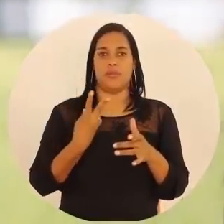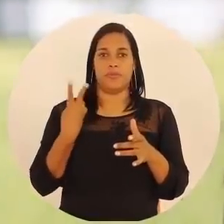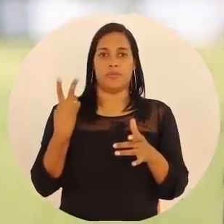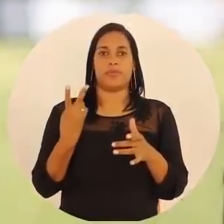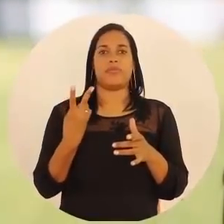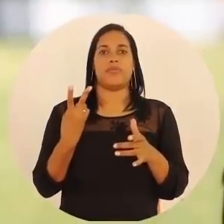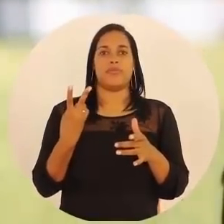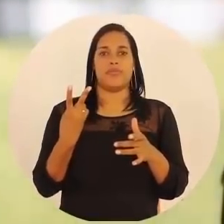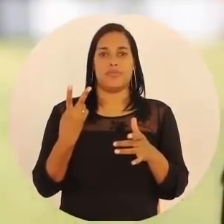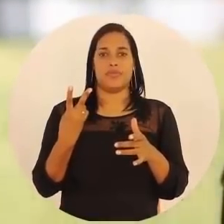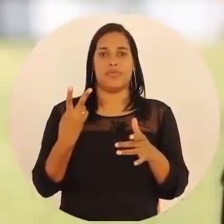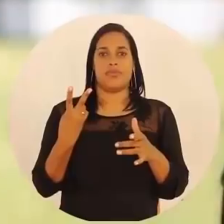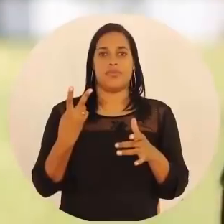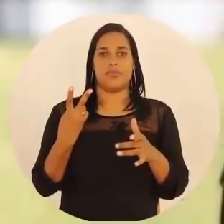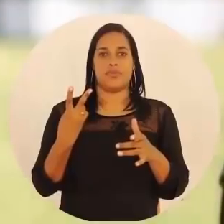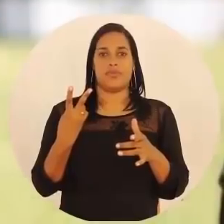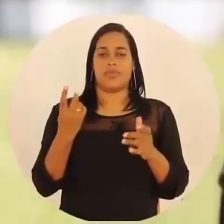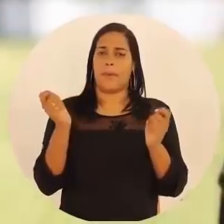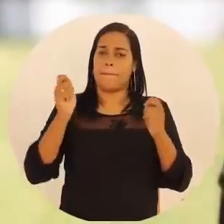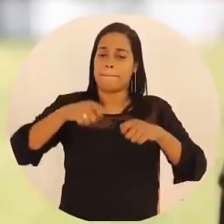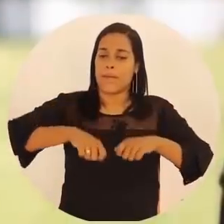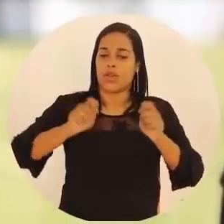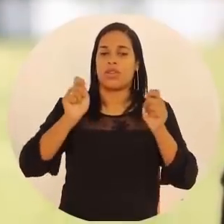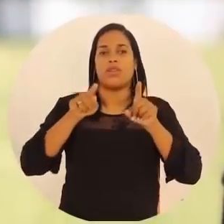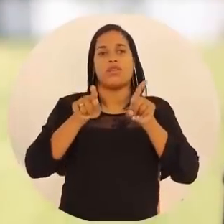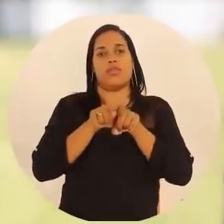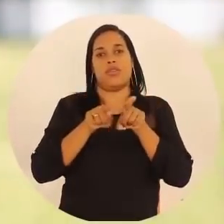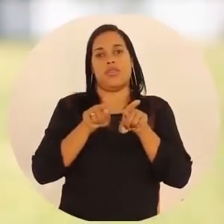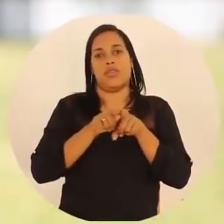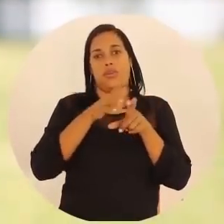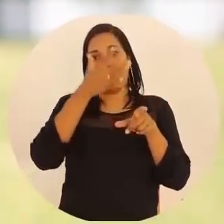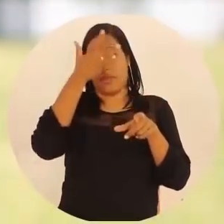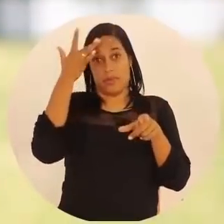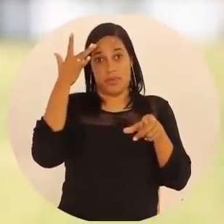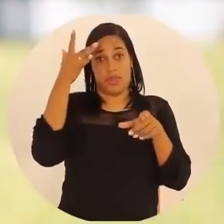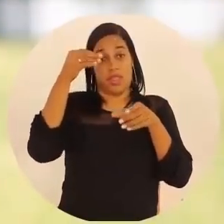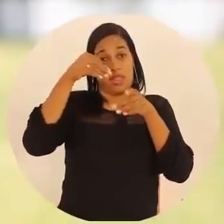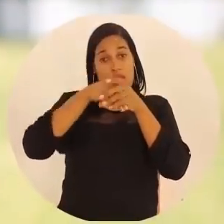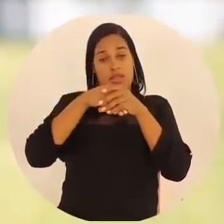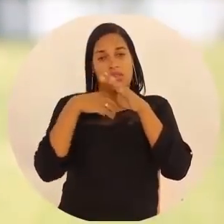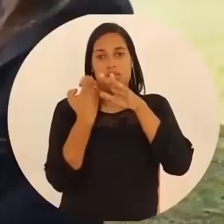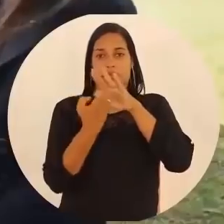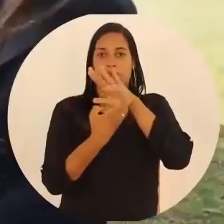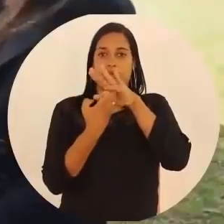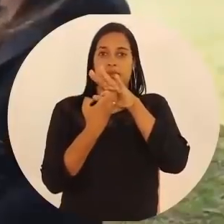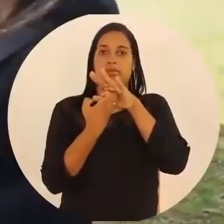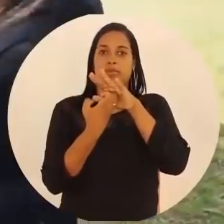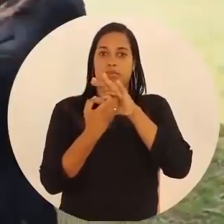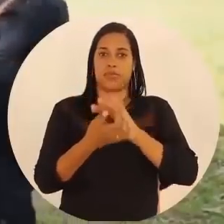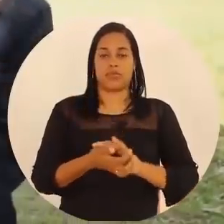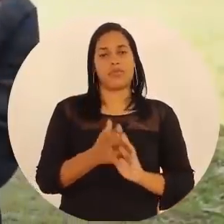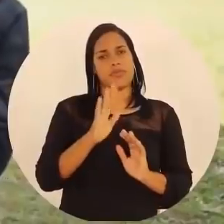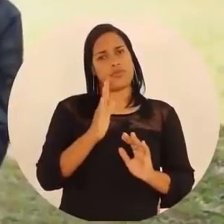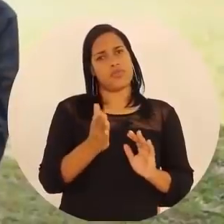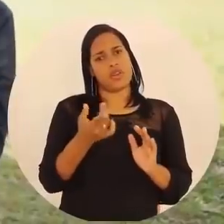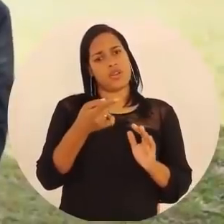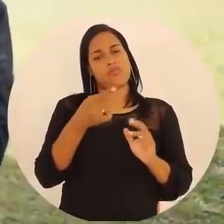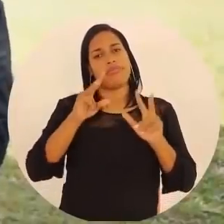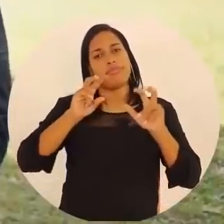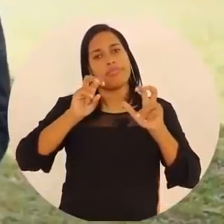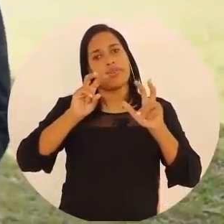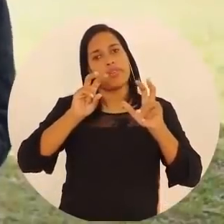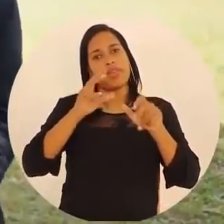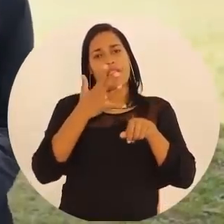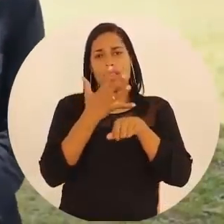de potencializar o capital humano dentro das organizações. E já que a gente está nesse